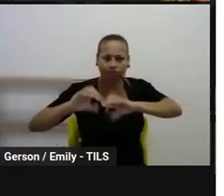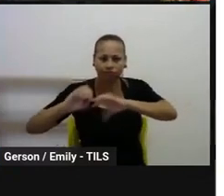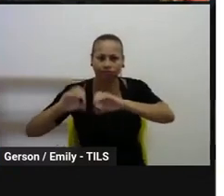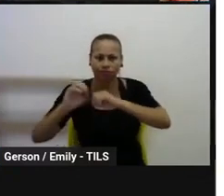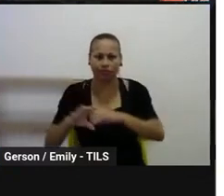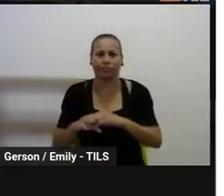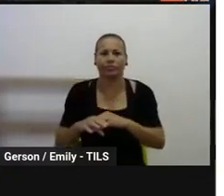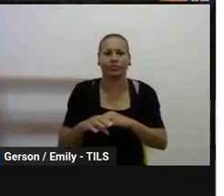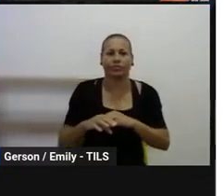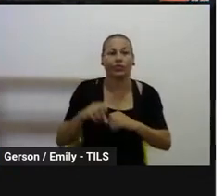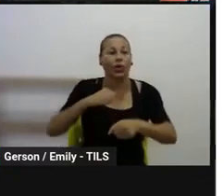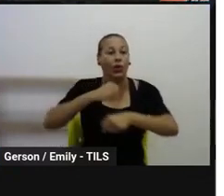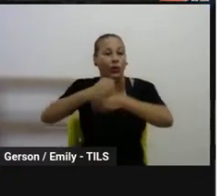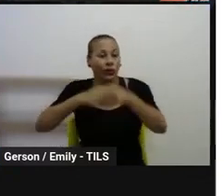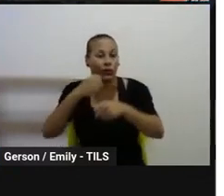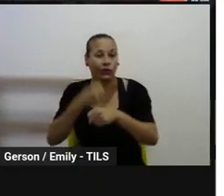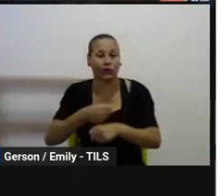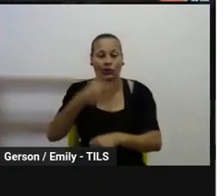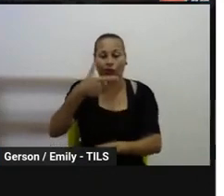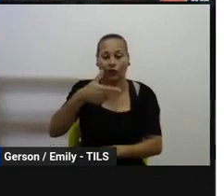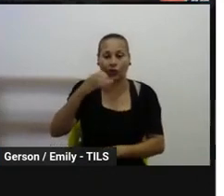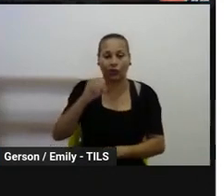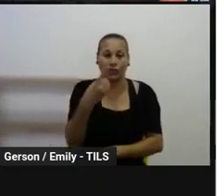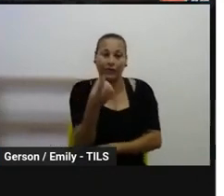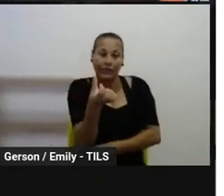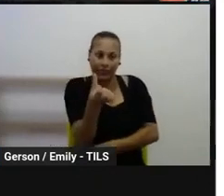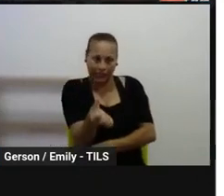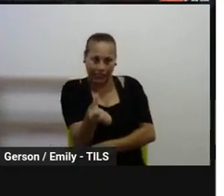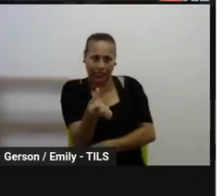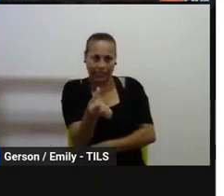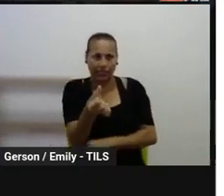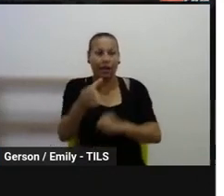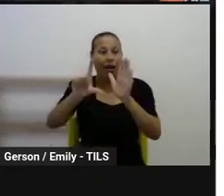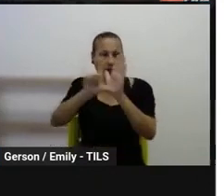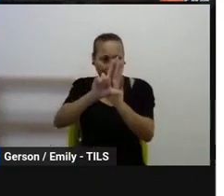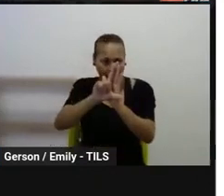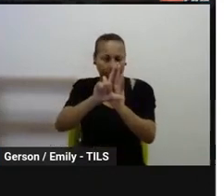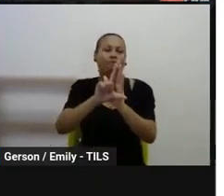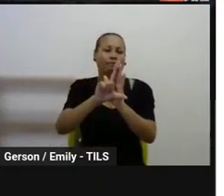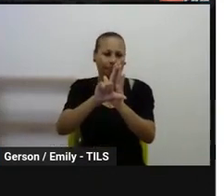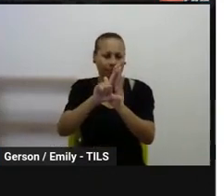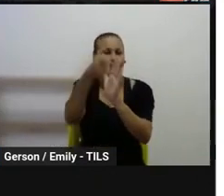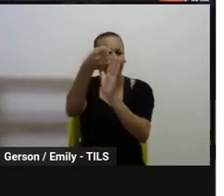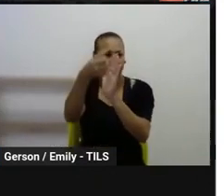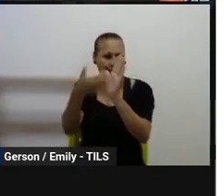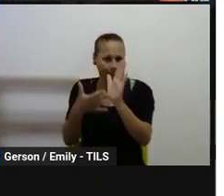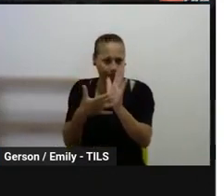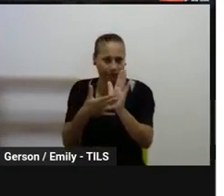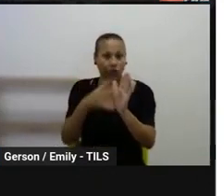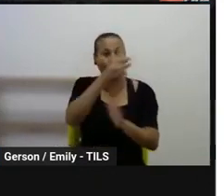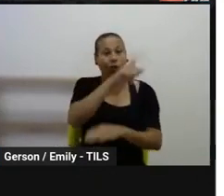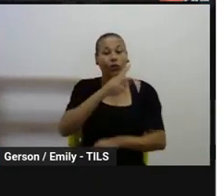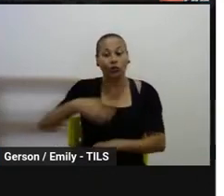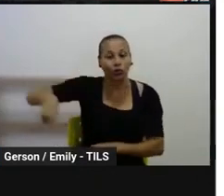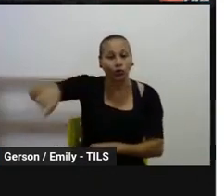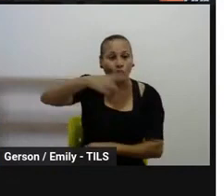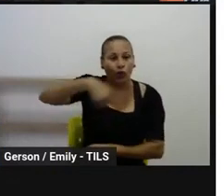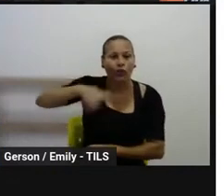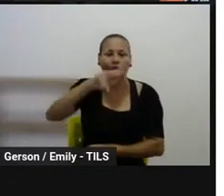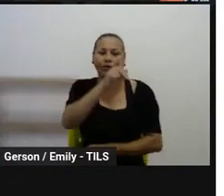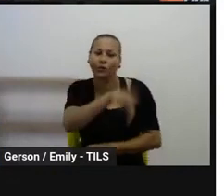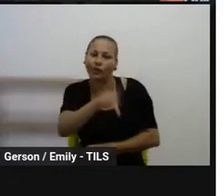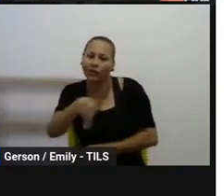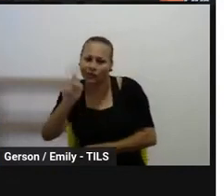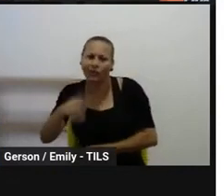todos têm o conhecimento, mas eu acho importante, né, nós, enquanto professores, estarmos atentos a essas questões e até